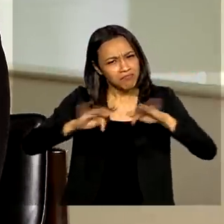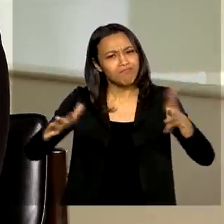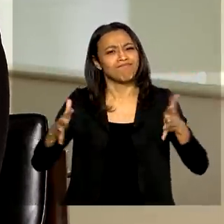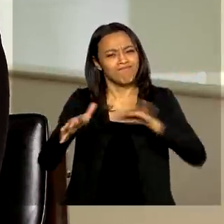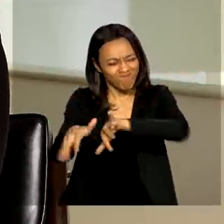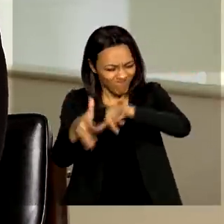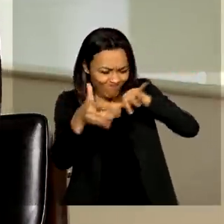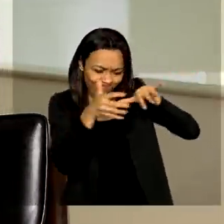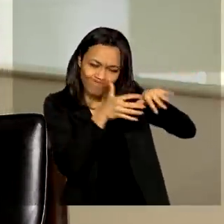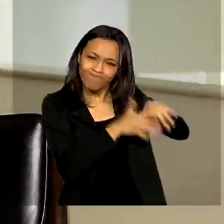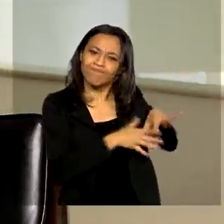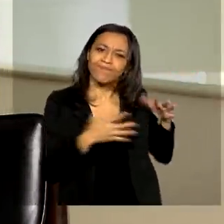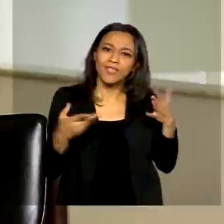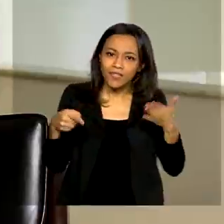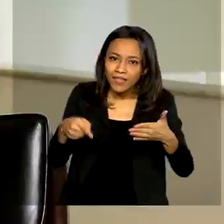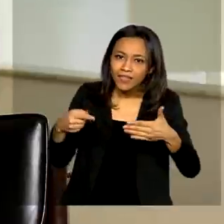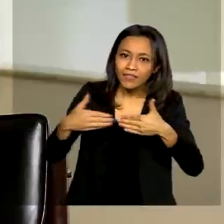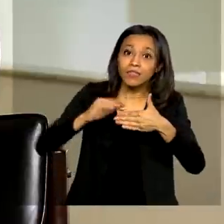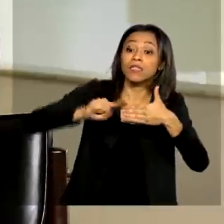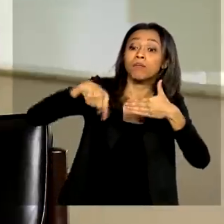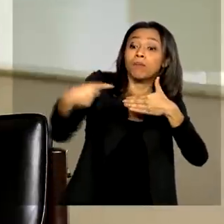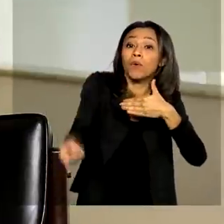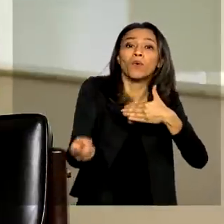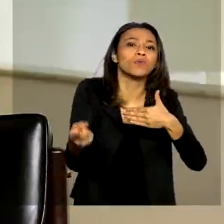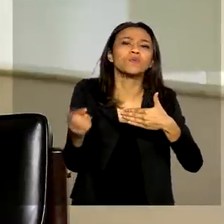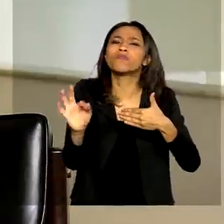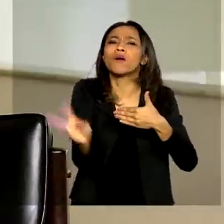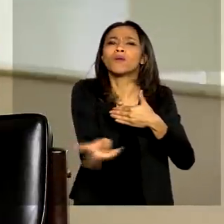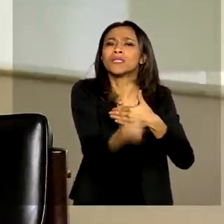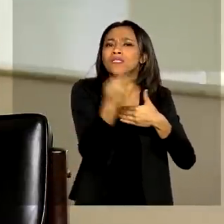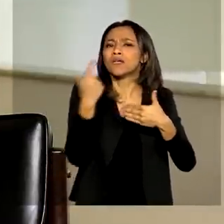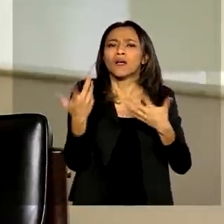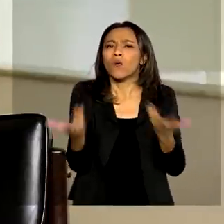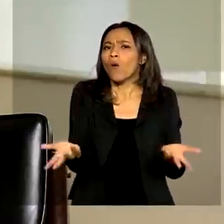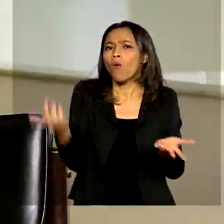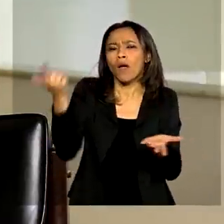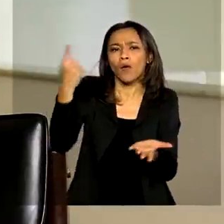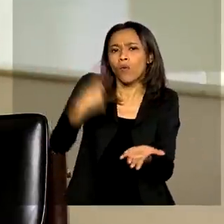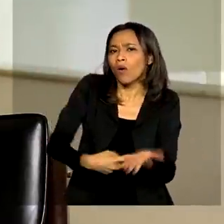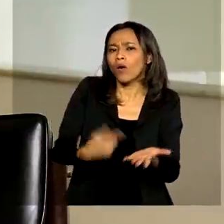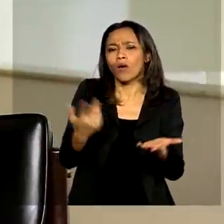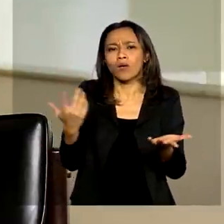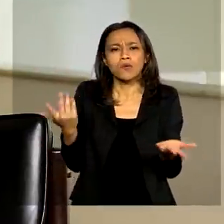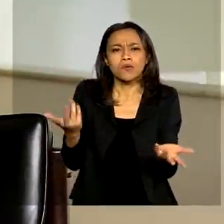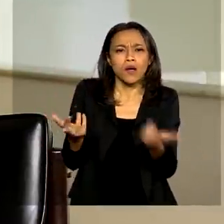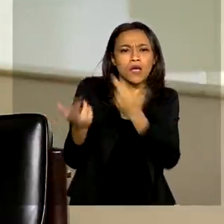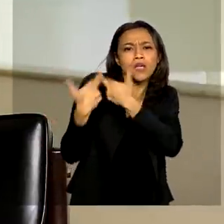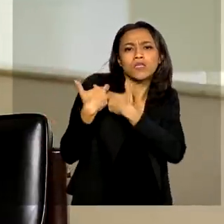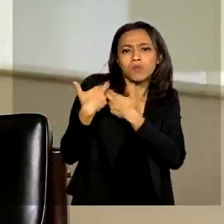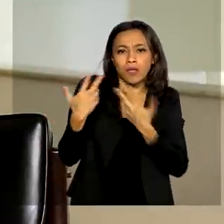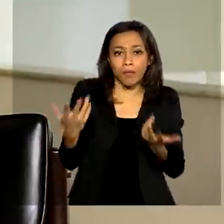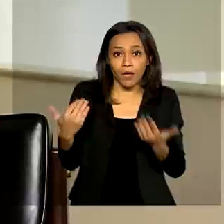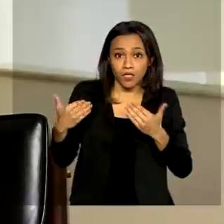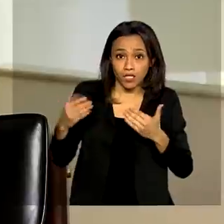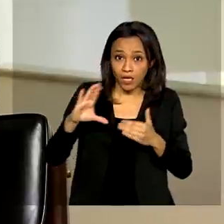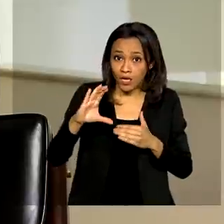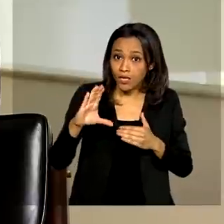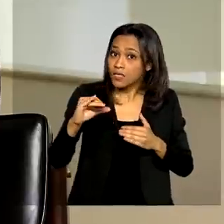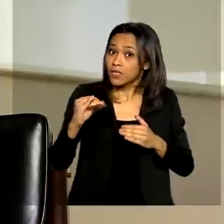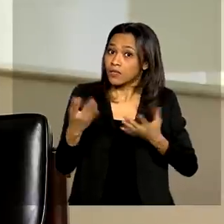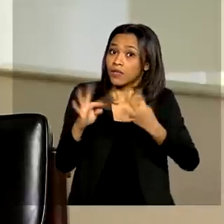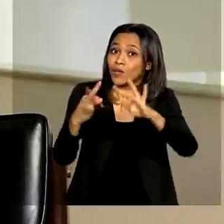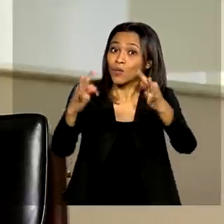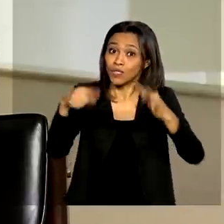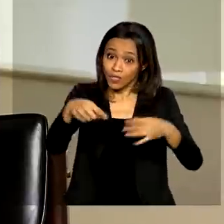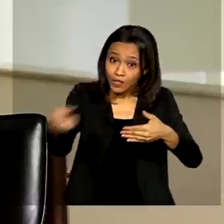momento e para esse mundo pós-pandemia, qual é a função, qual é o papel da ciência e tecnologia nesse novo mundo que vai surgir a partir de